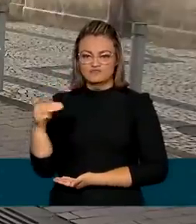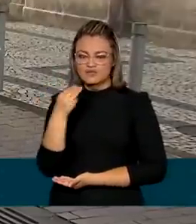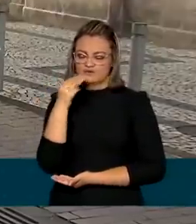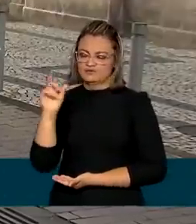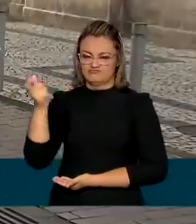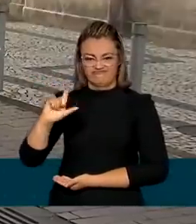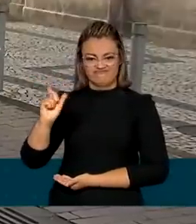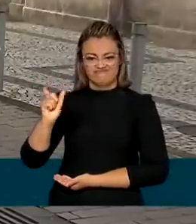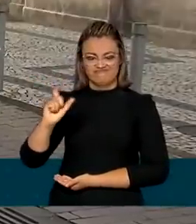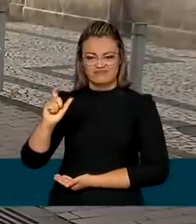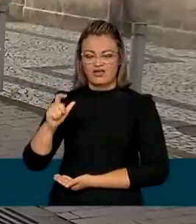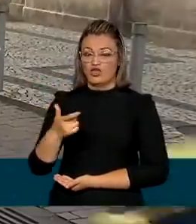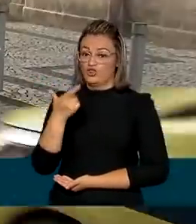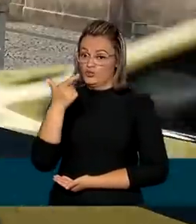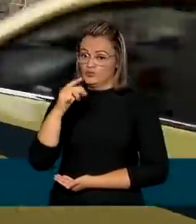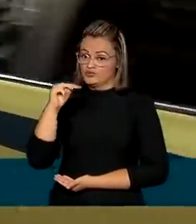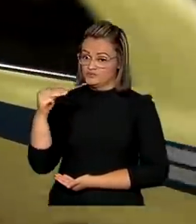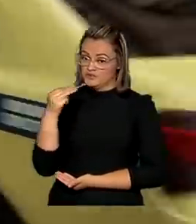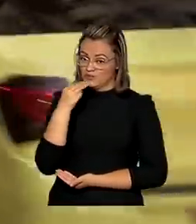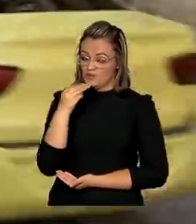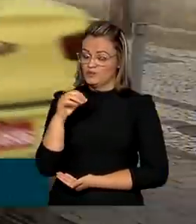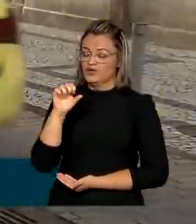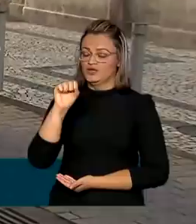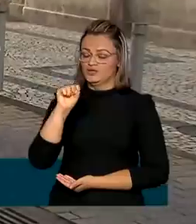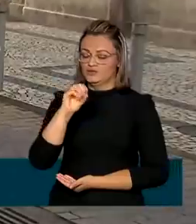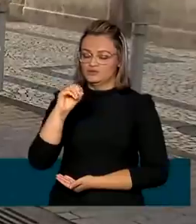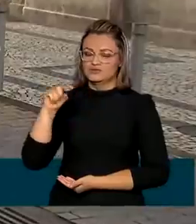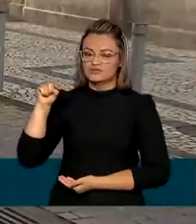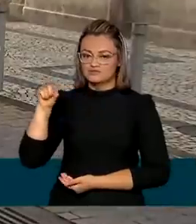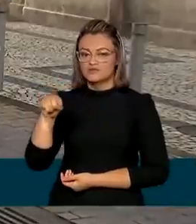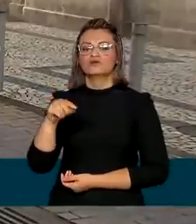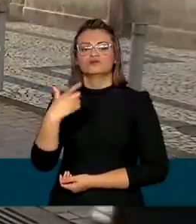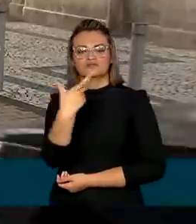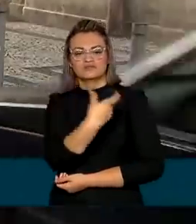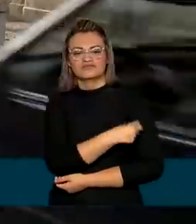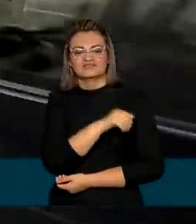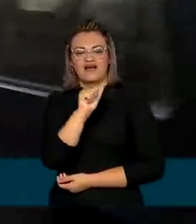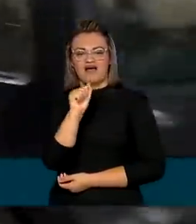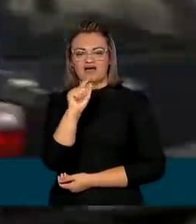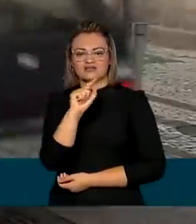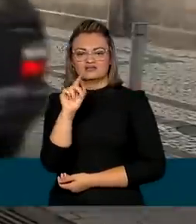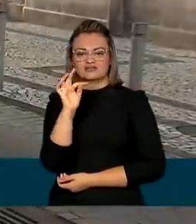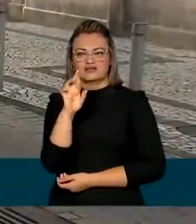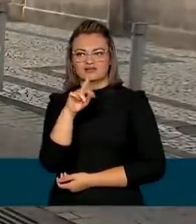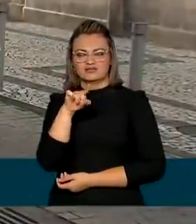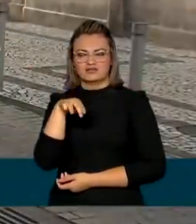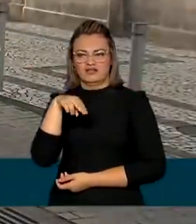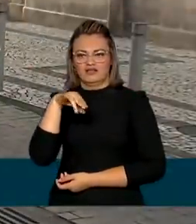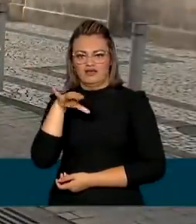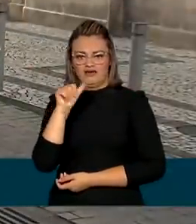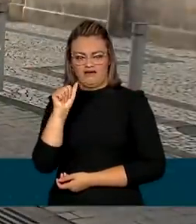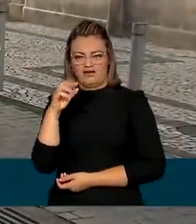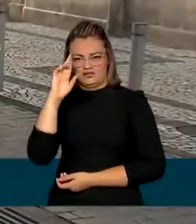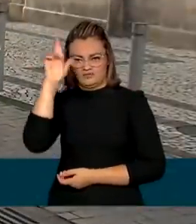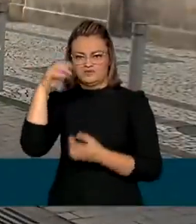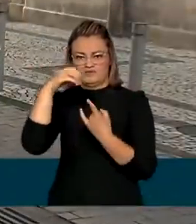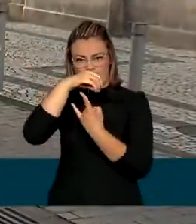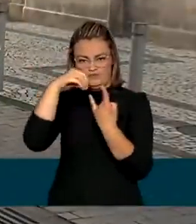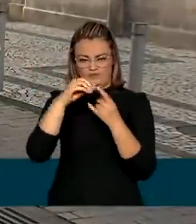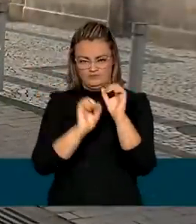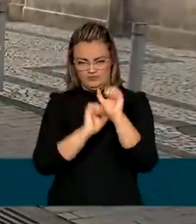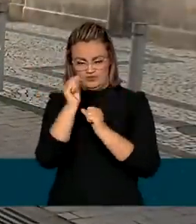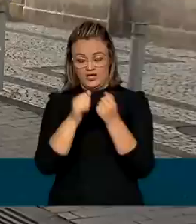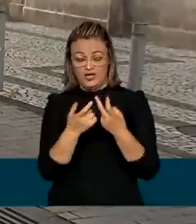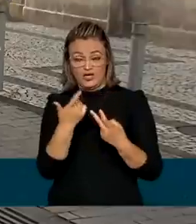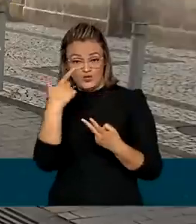de doses. 12,8 milhões de são da AstraZeneca, produzida pela Fiocruz, e outras 700